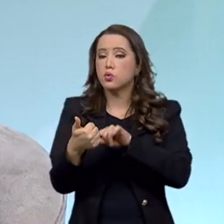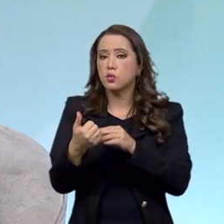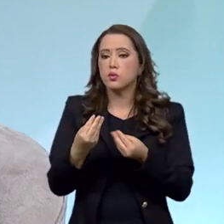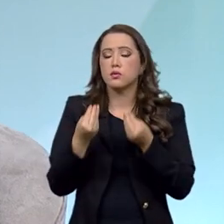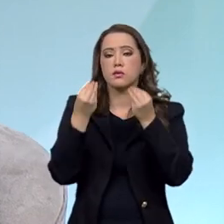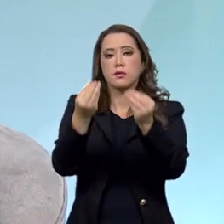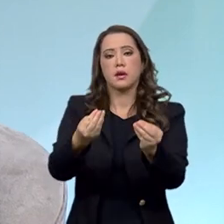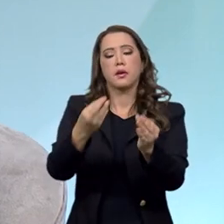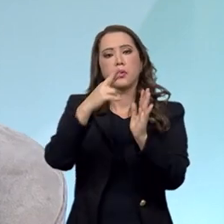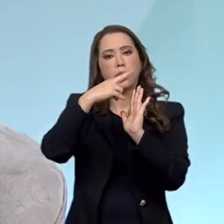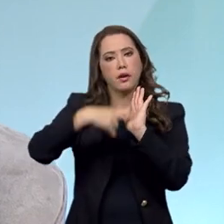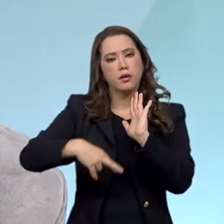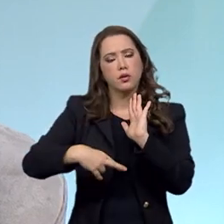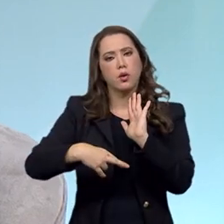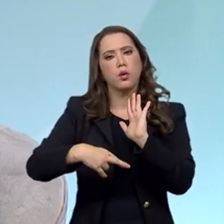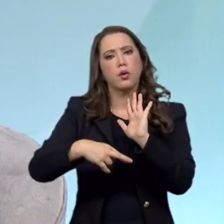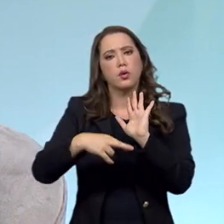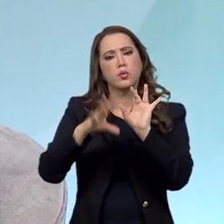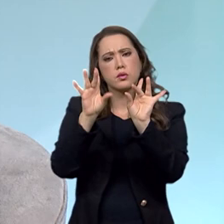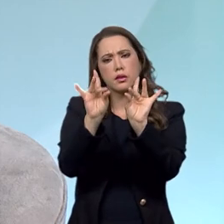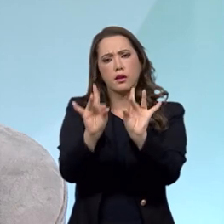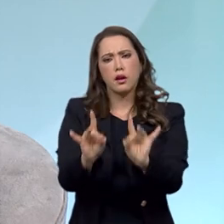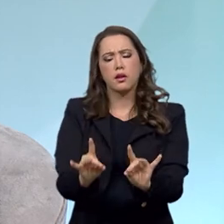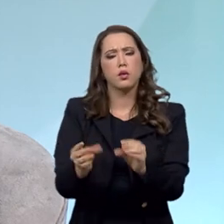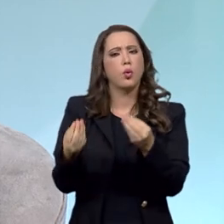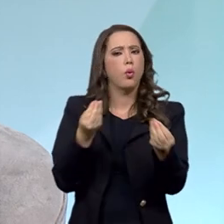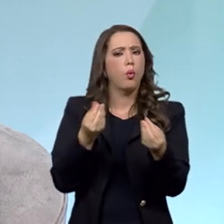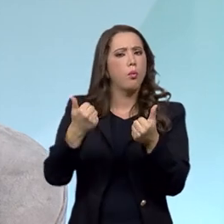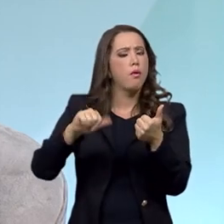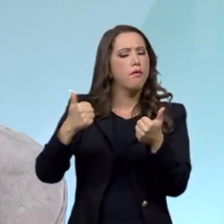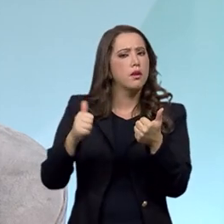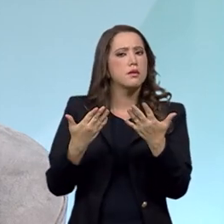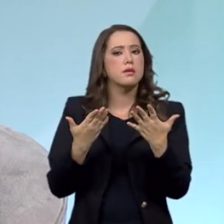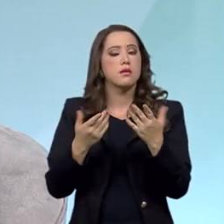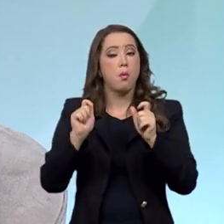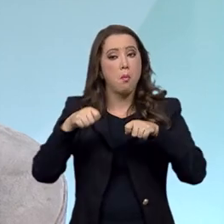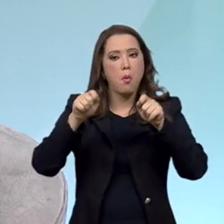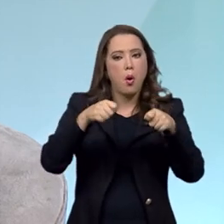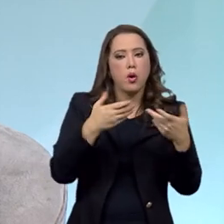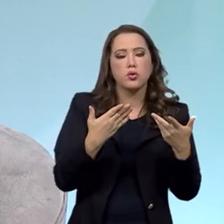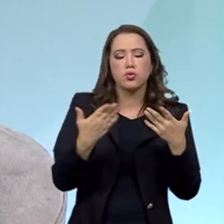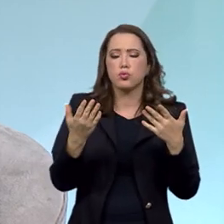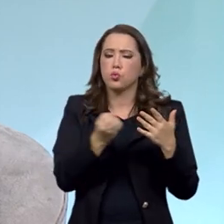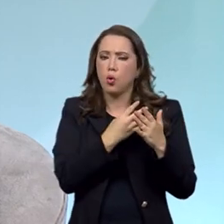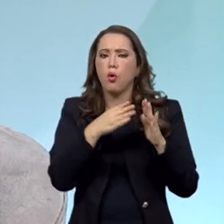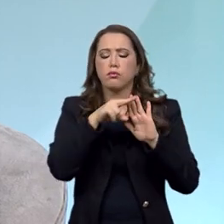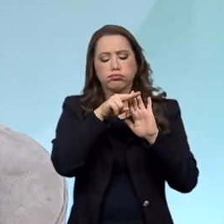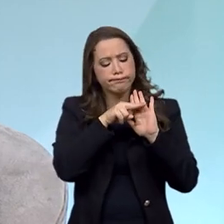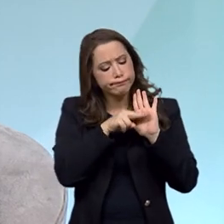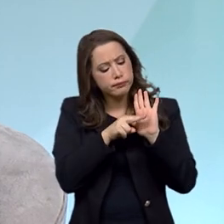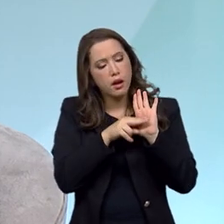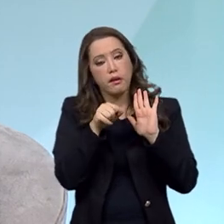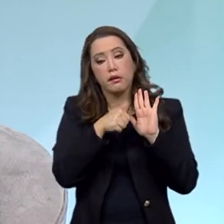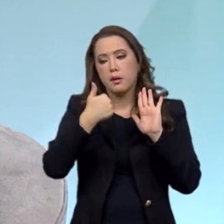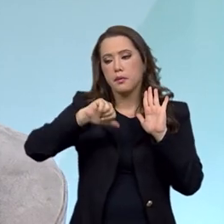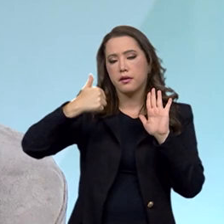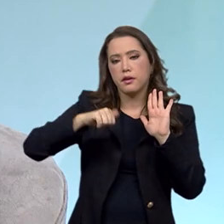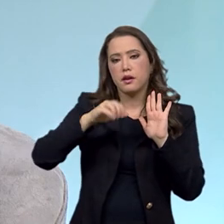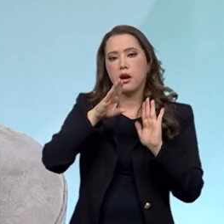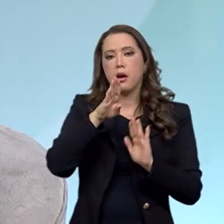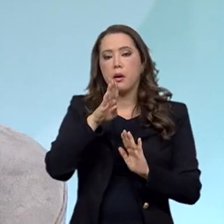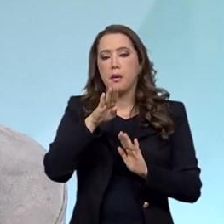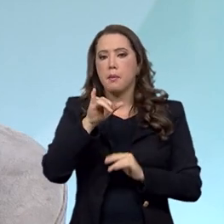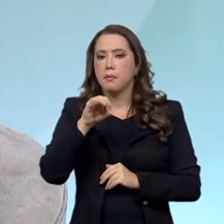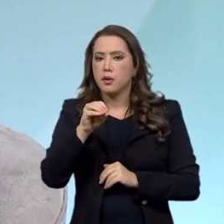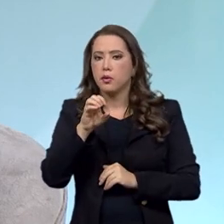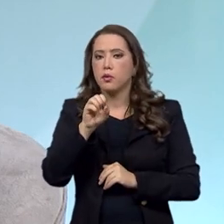um relatório com as conclusões do que seria o modelo, o novo modelo da avaliação biopsicossocial